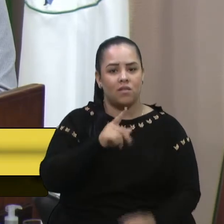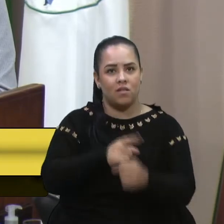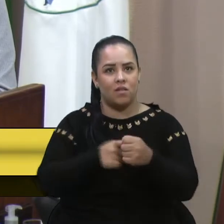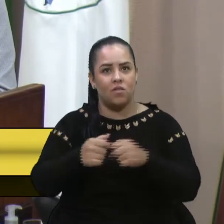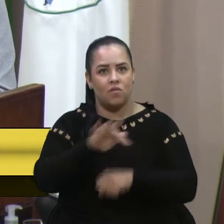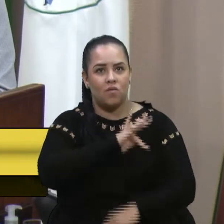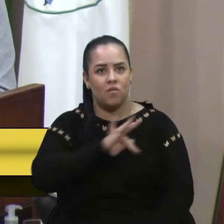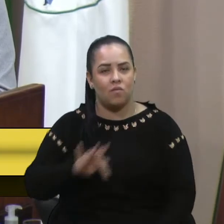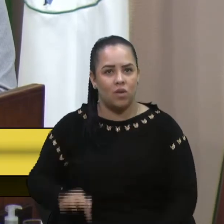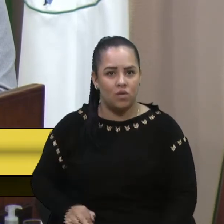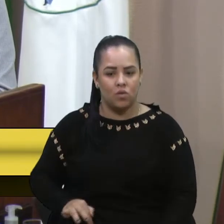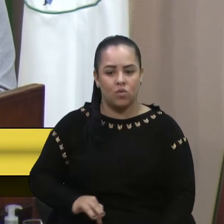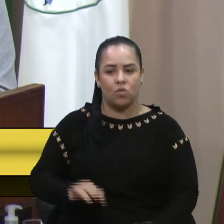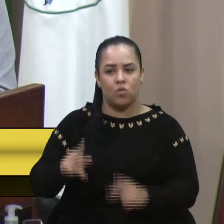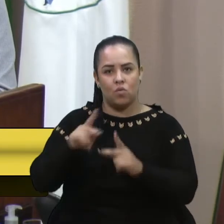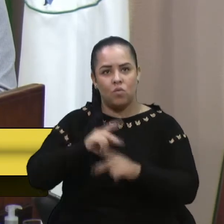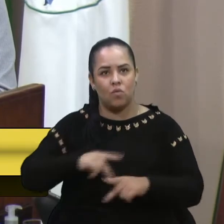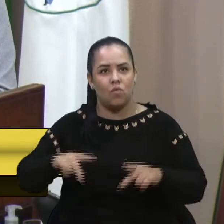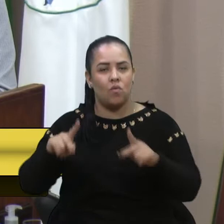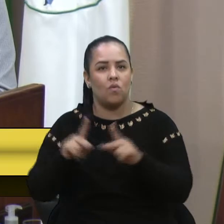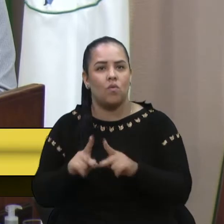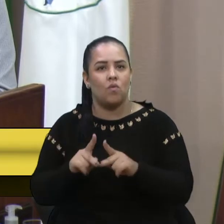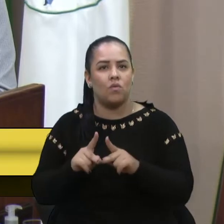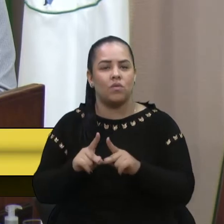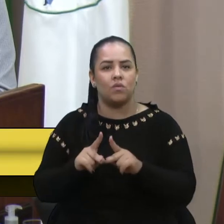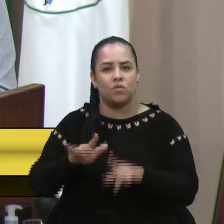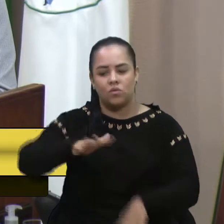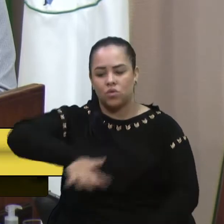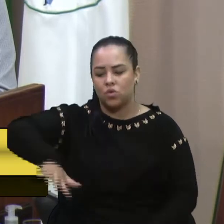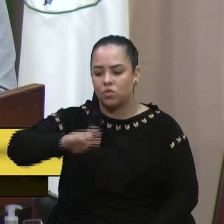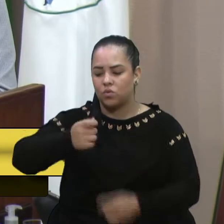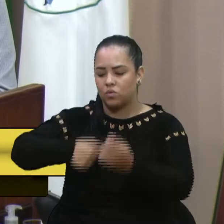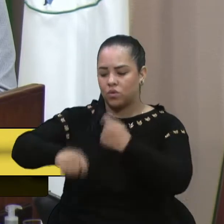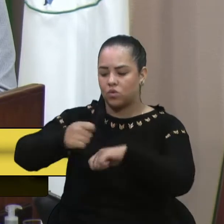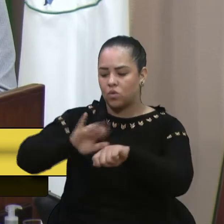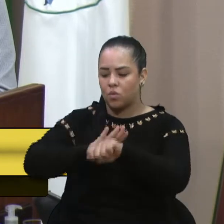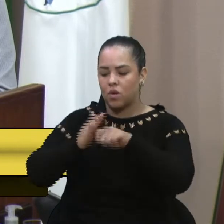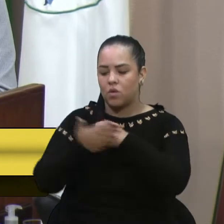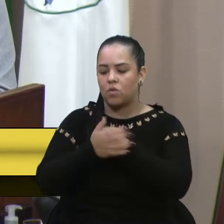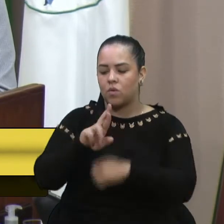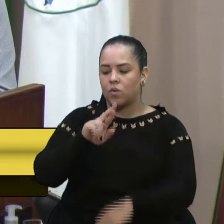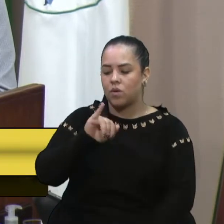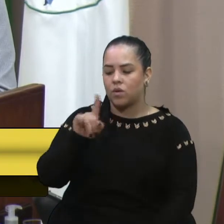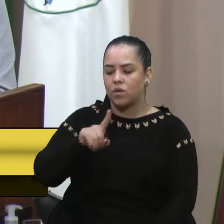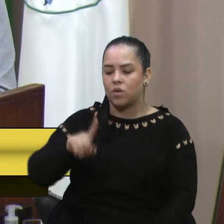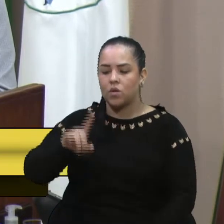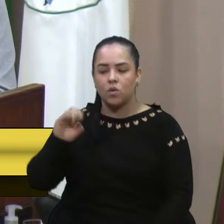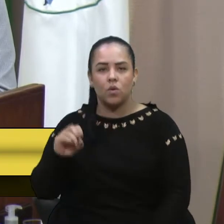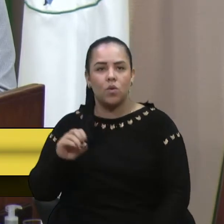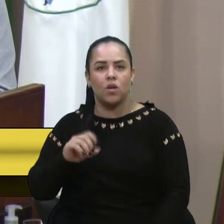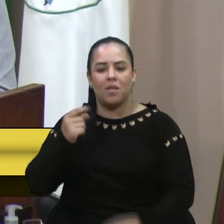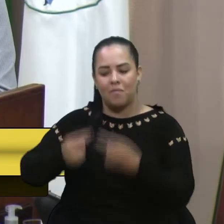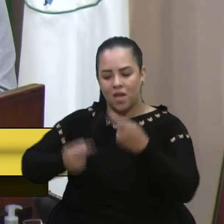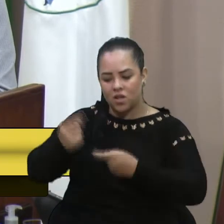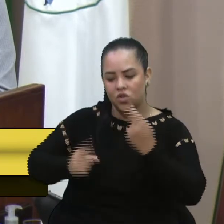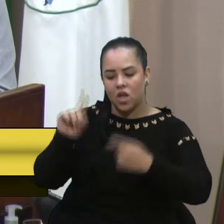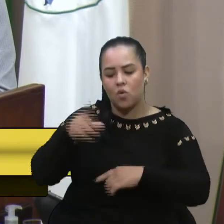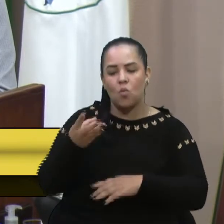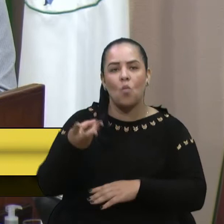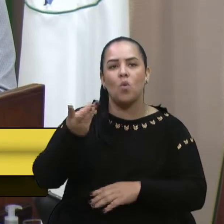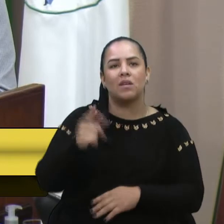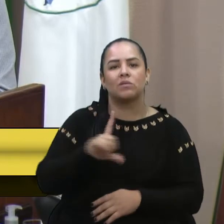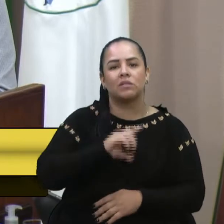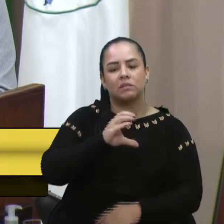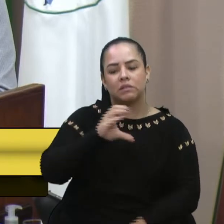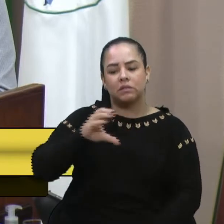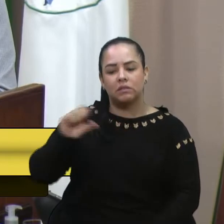ao índice populacional, que se assemelha com a região administrativa do bairro Desvio Risco. O debate em questão era em relação à quantidade de cargos